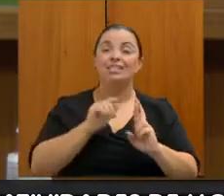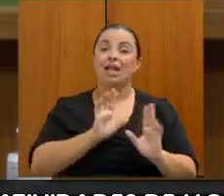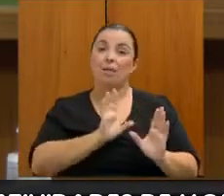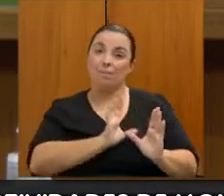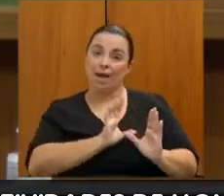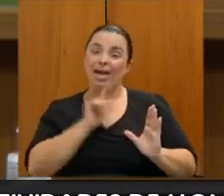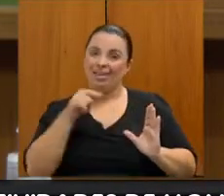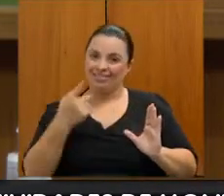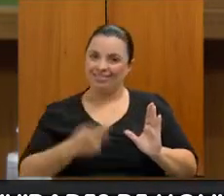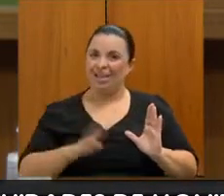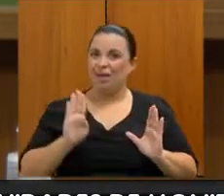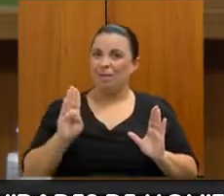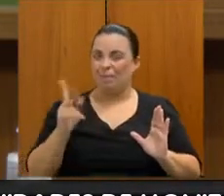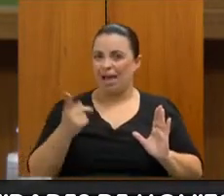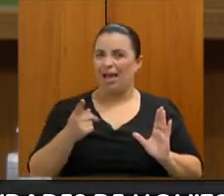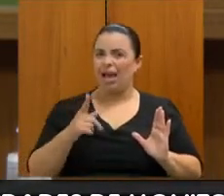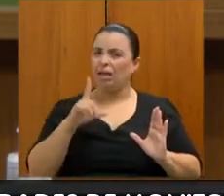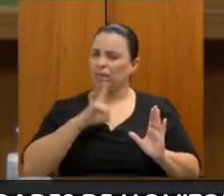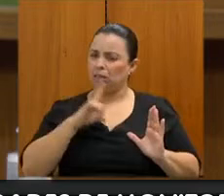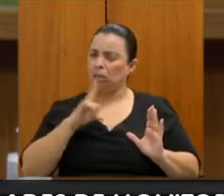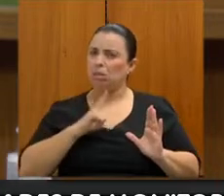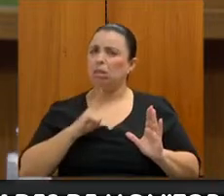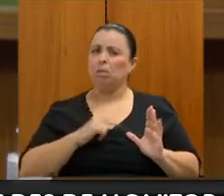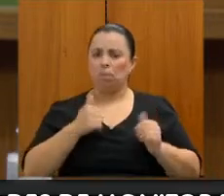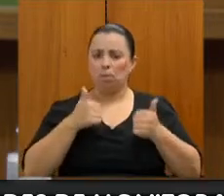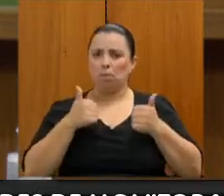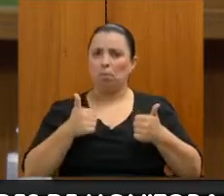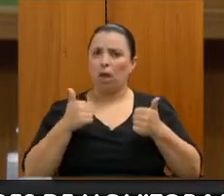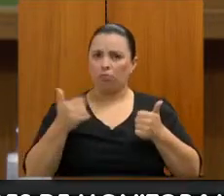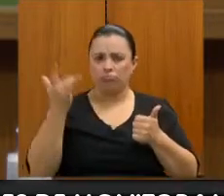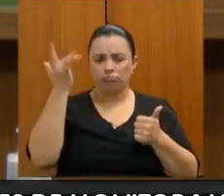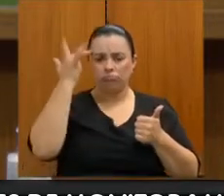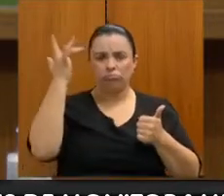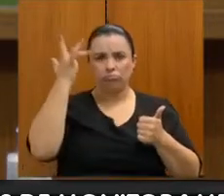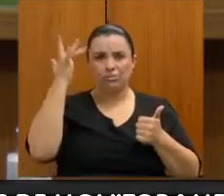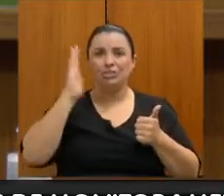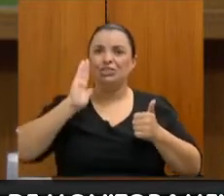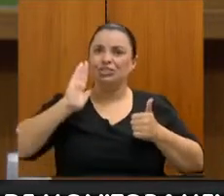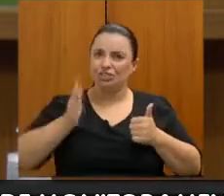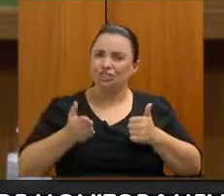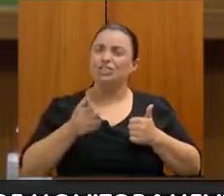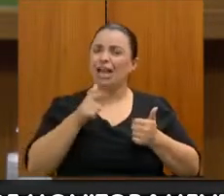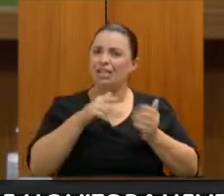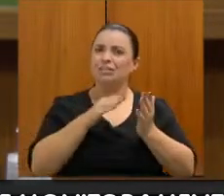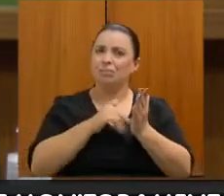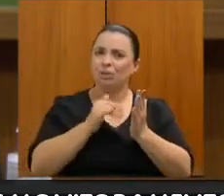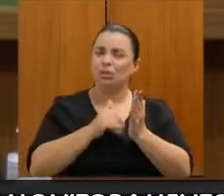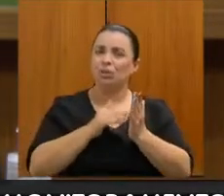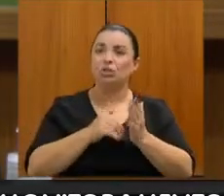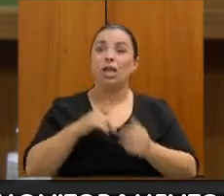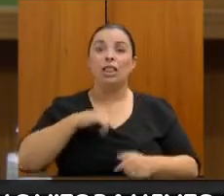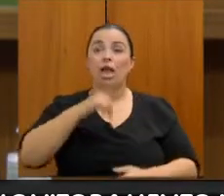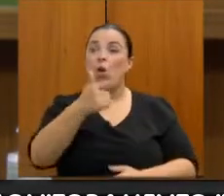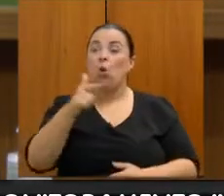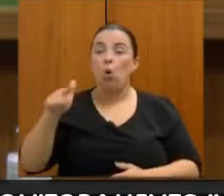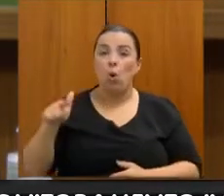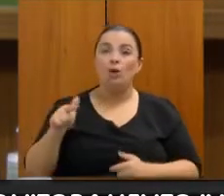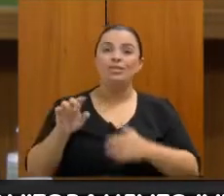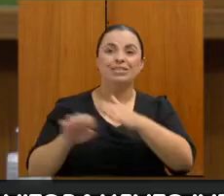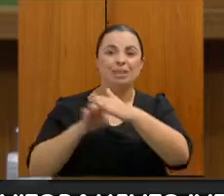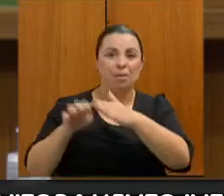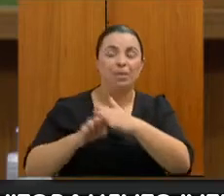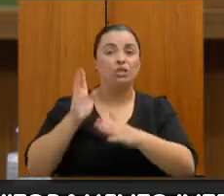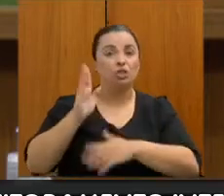com muita propriedade. Tem muitas pessoas inseridas no mercado de trabalho utilizando dessa metodologia.